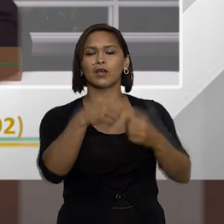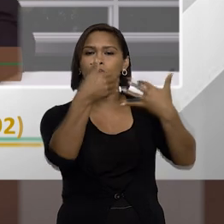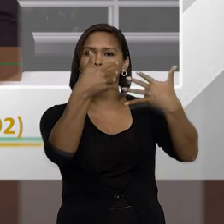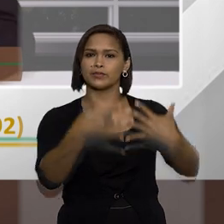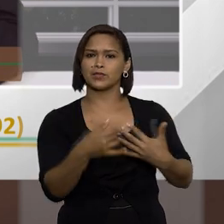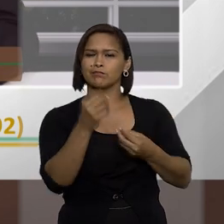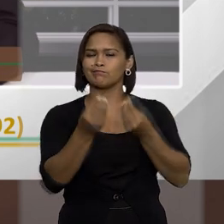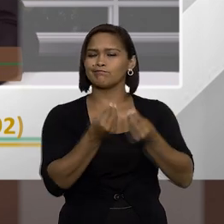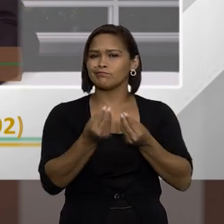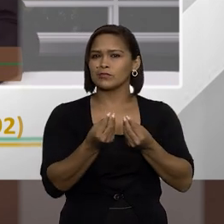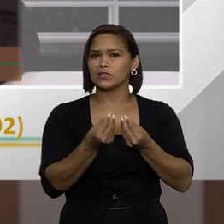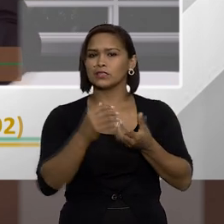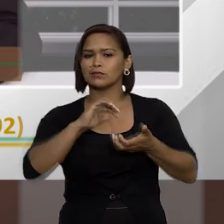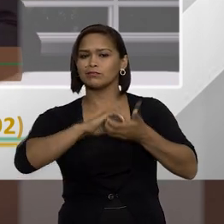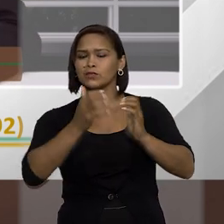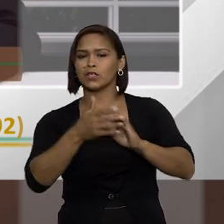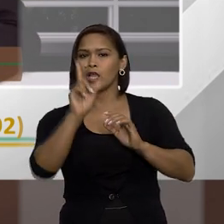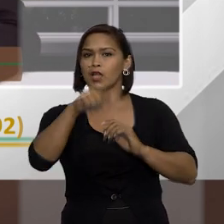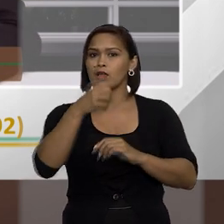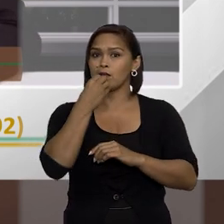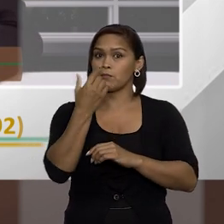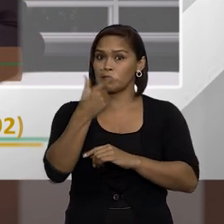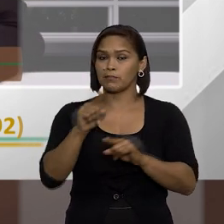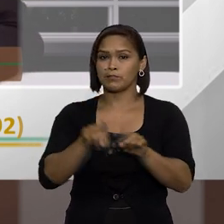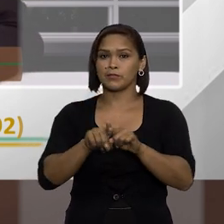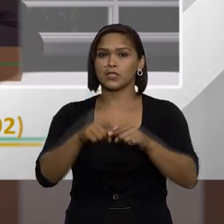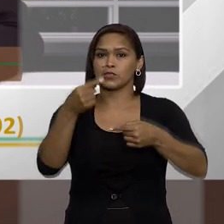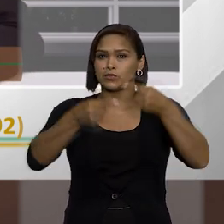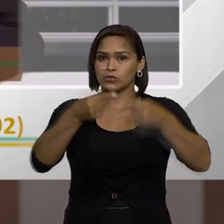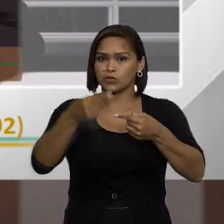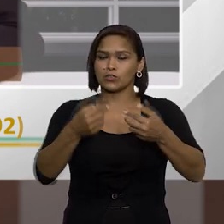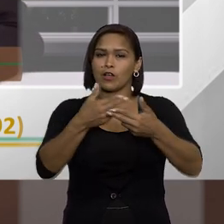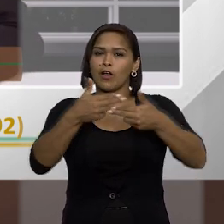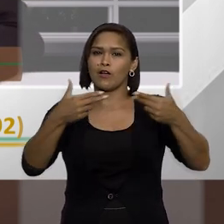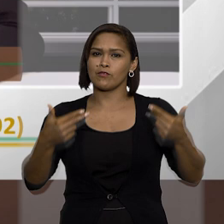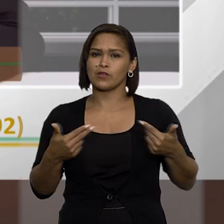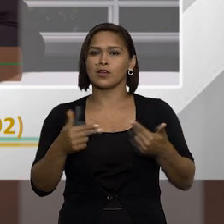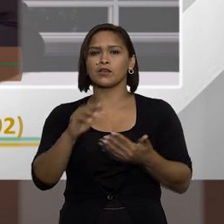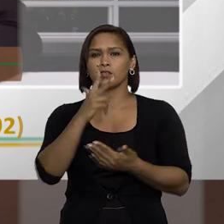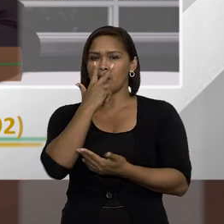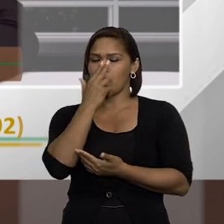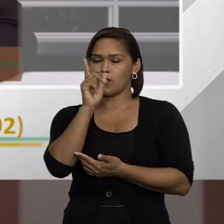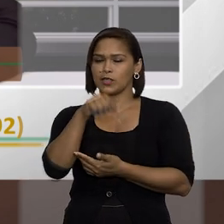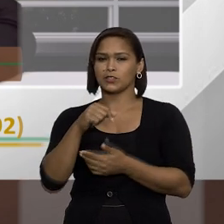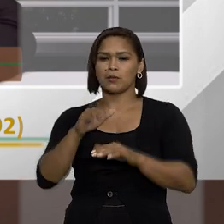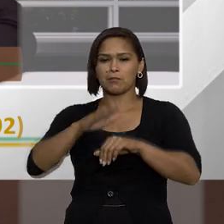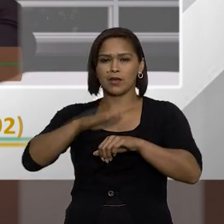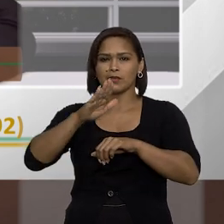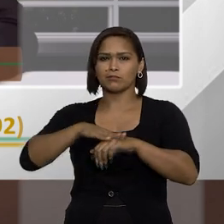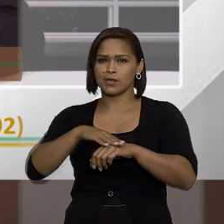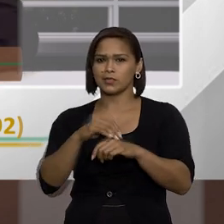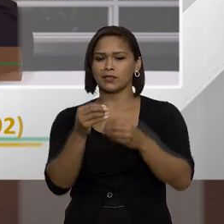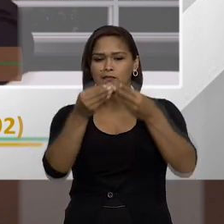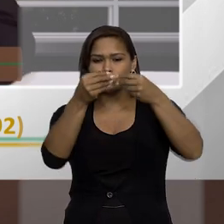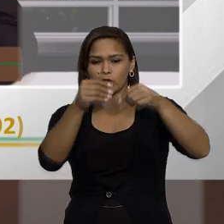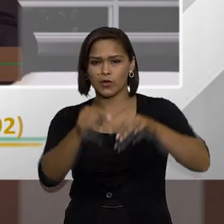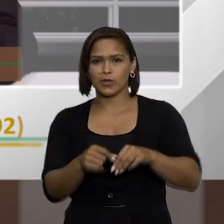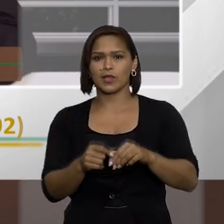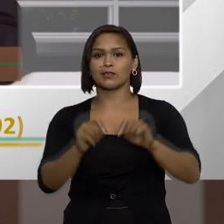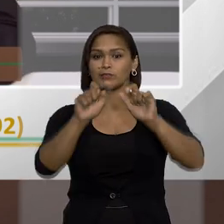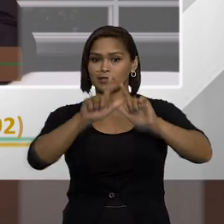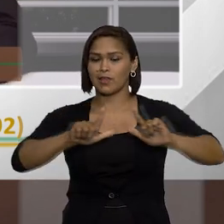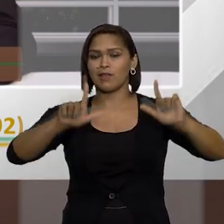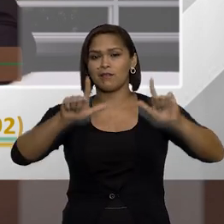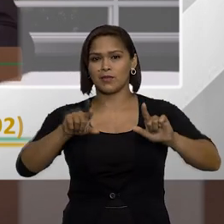daquilo não é algo assim salutar então tem muito ainda a ser discutido eu acho que isso aí cada vez mais está caindo na